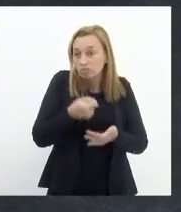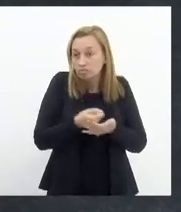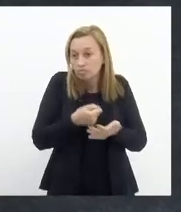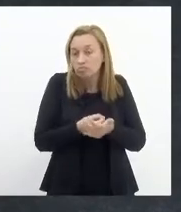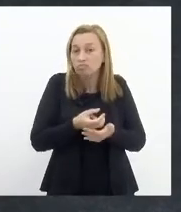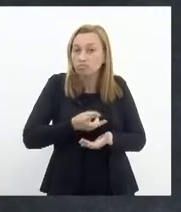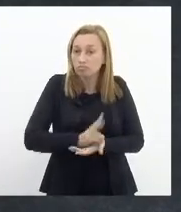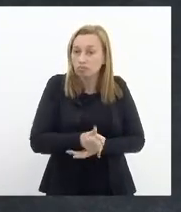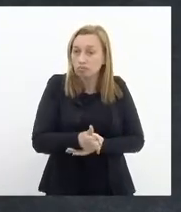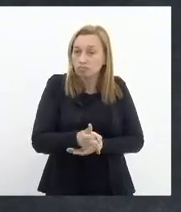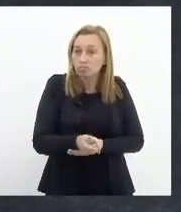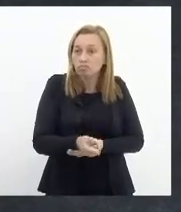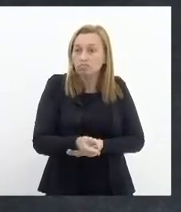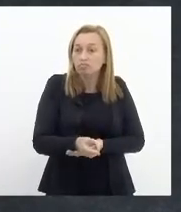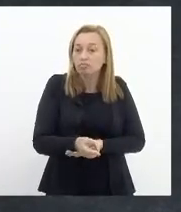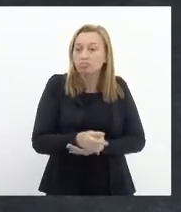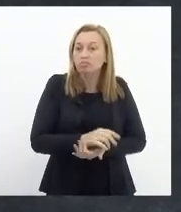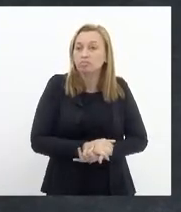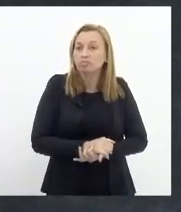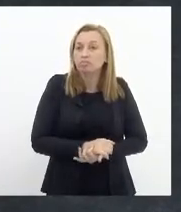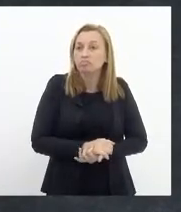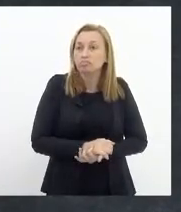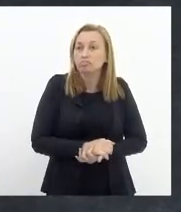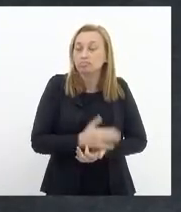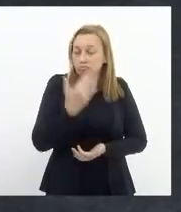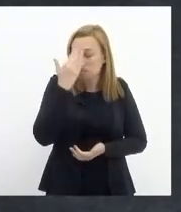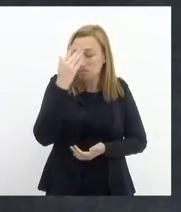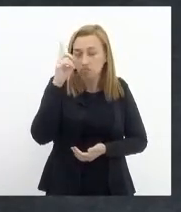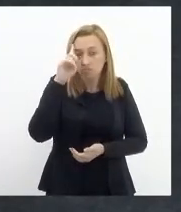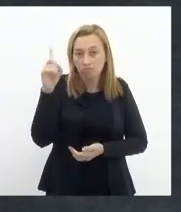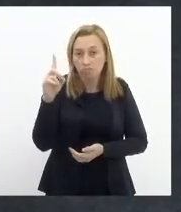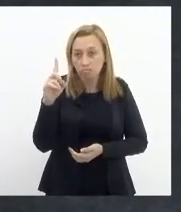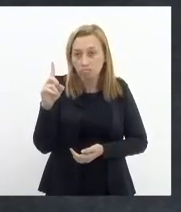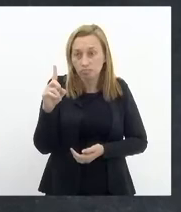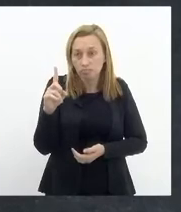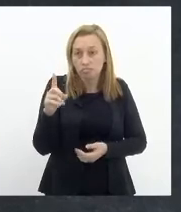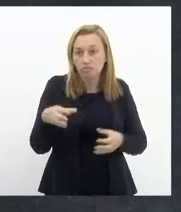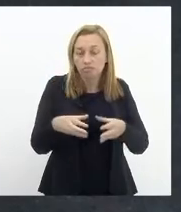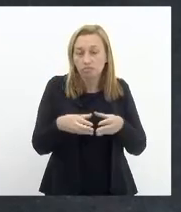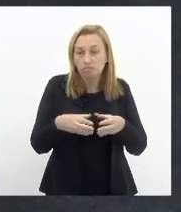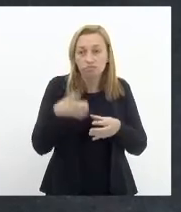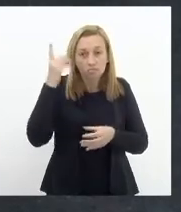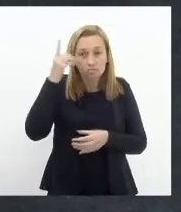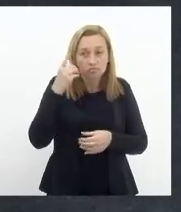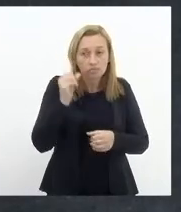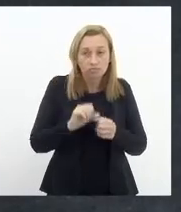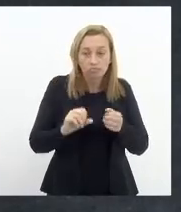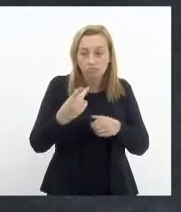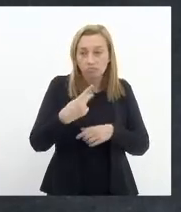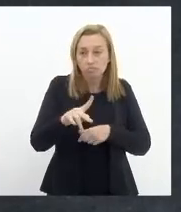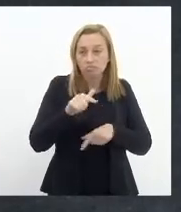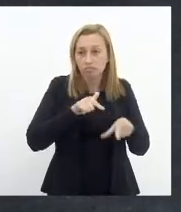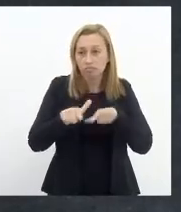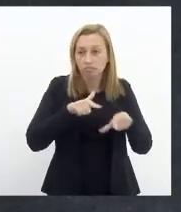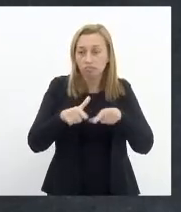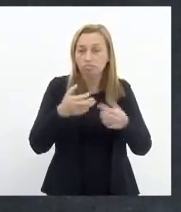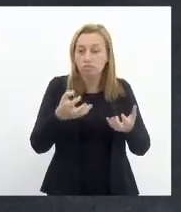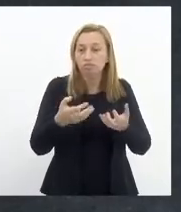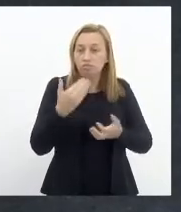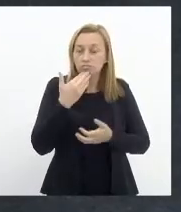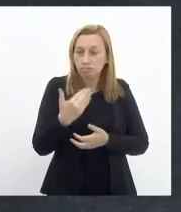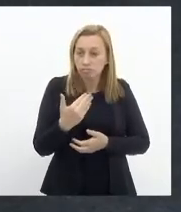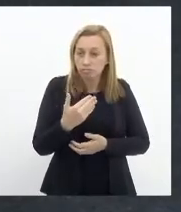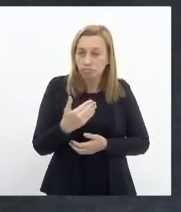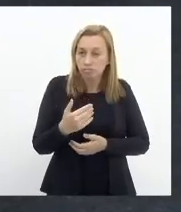continua mas graças a Deus esse parlamento fez a sua parte então senhor presidente eu quero só ratificar